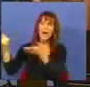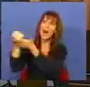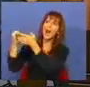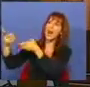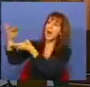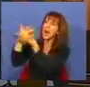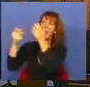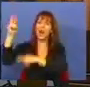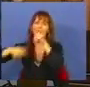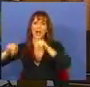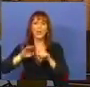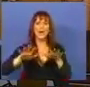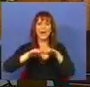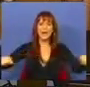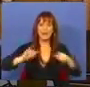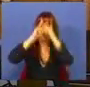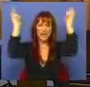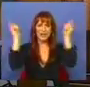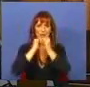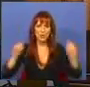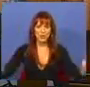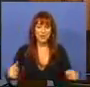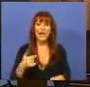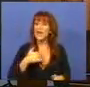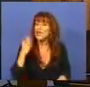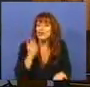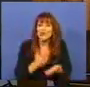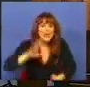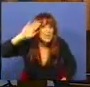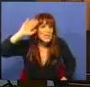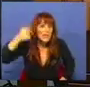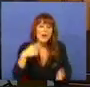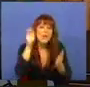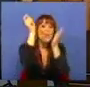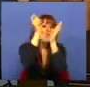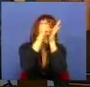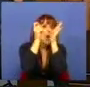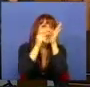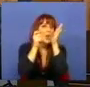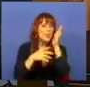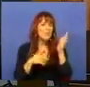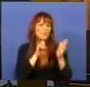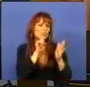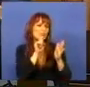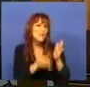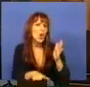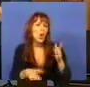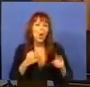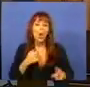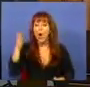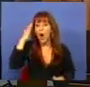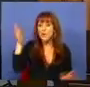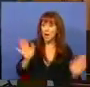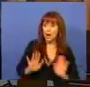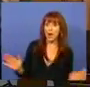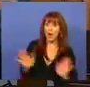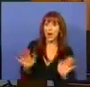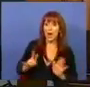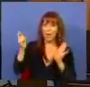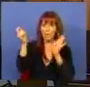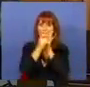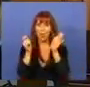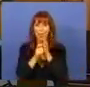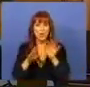financeira a nível internacional. Quero só saber se o registro lhe convém, ou se entende que não deve haver esse